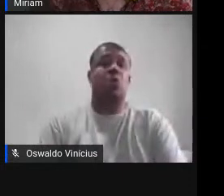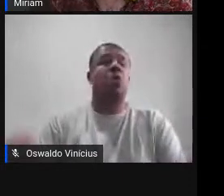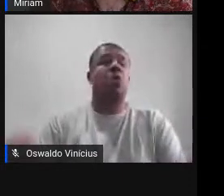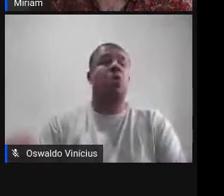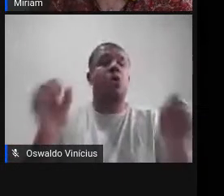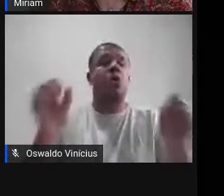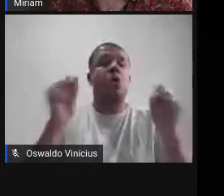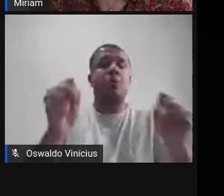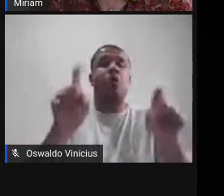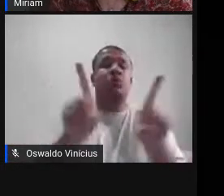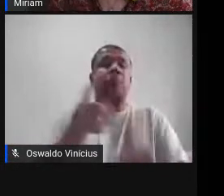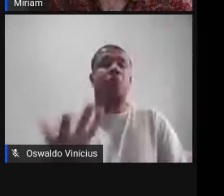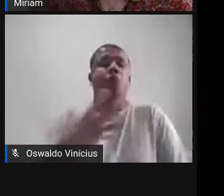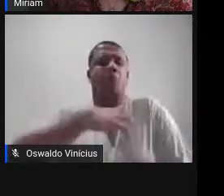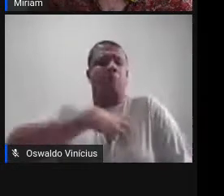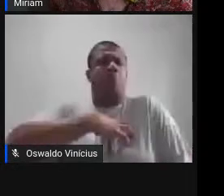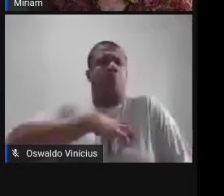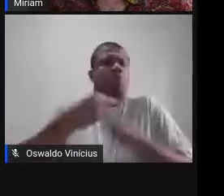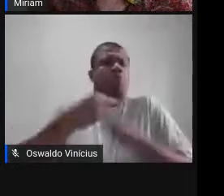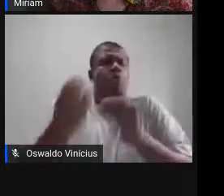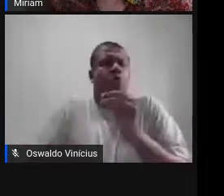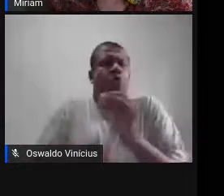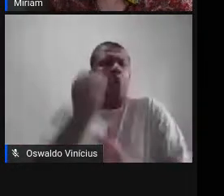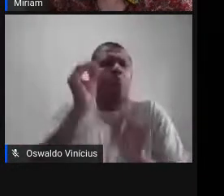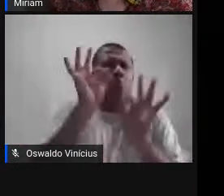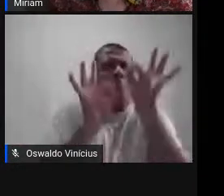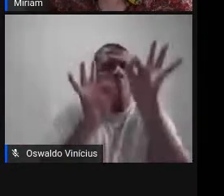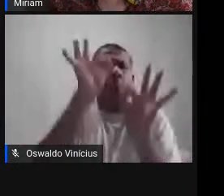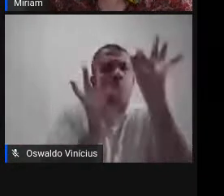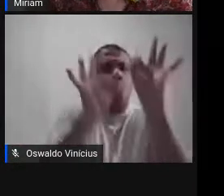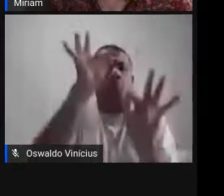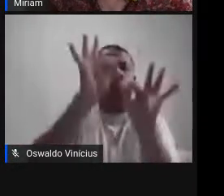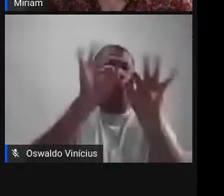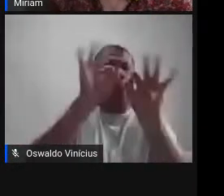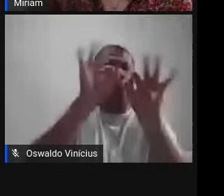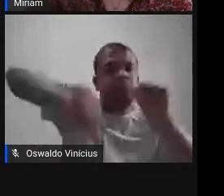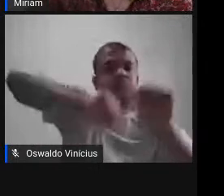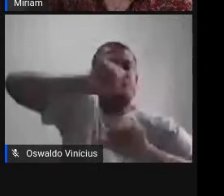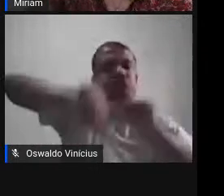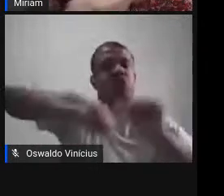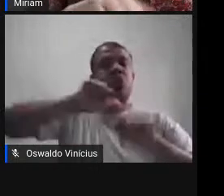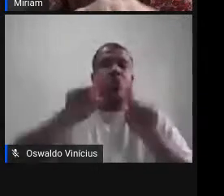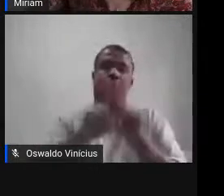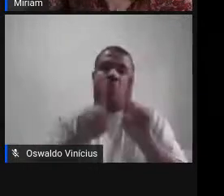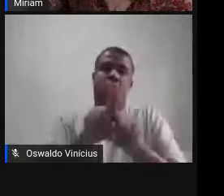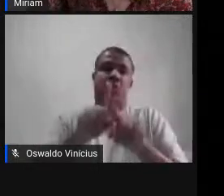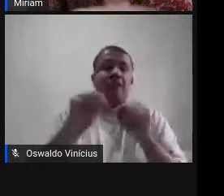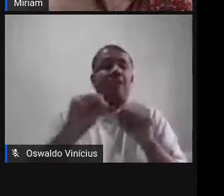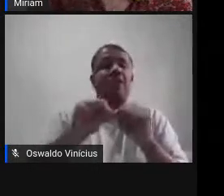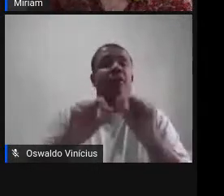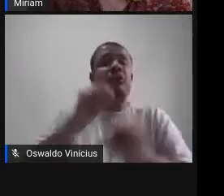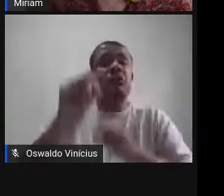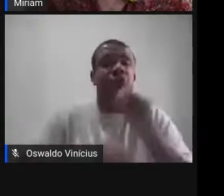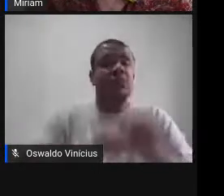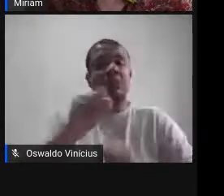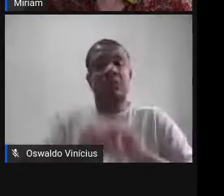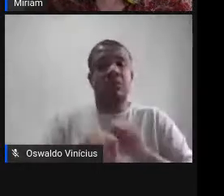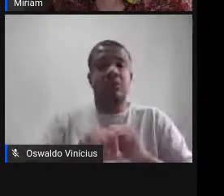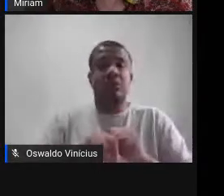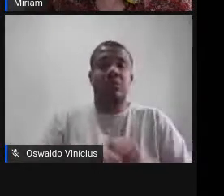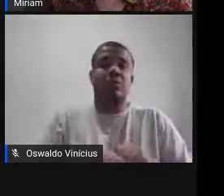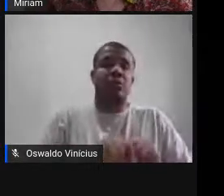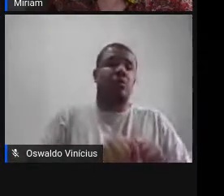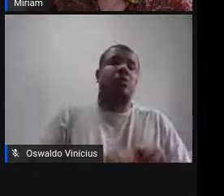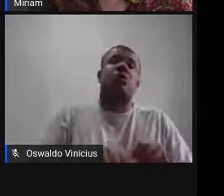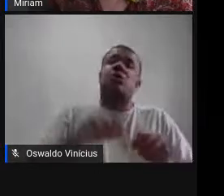o modo de criação, o processo de transformação, o que que faz uma mídia se transformar em